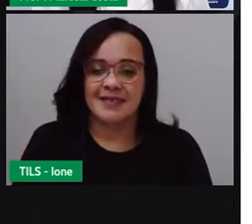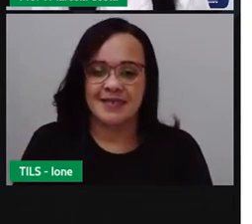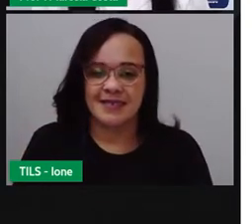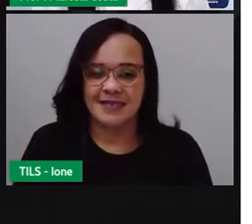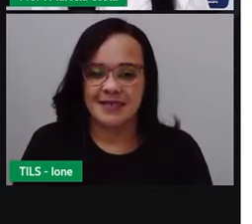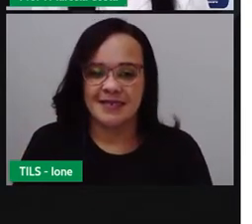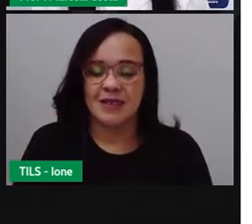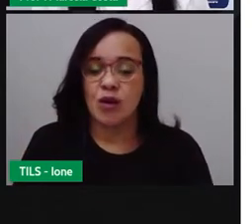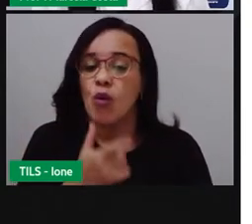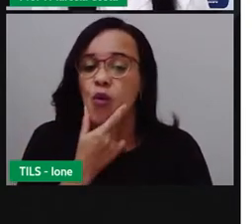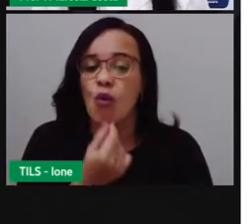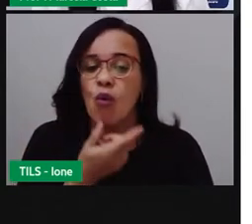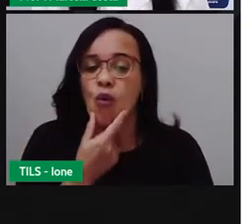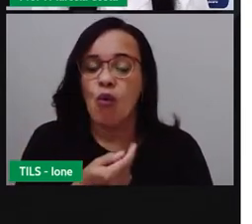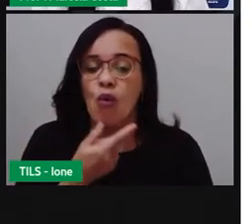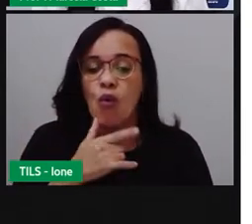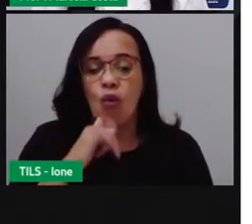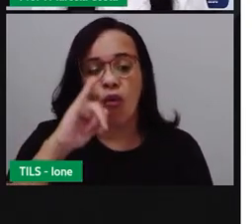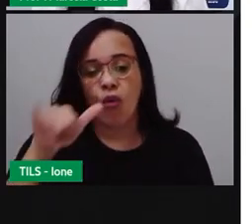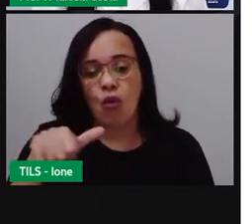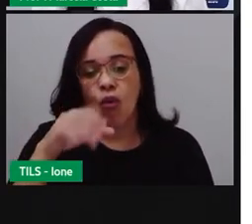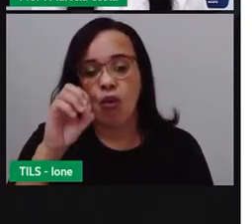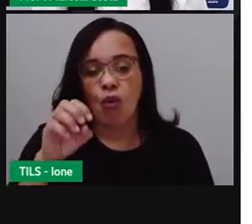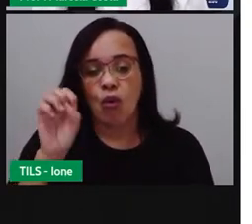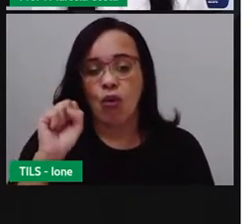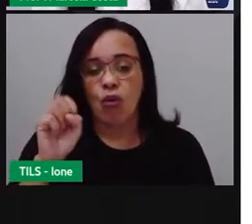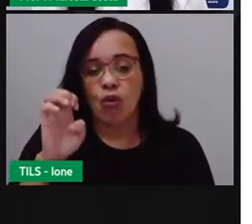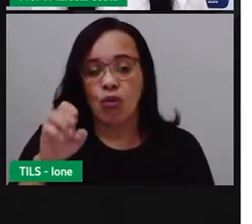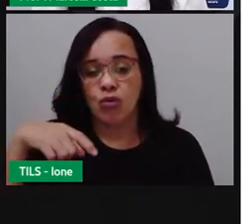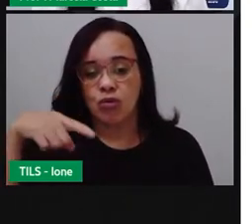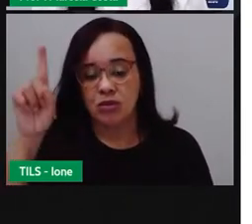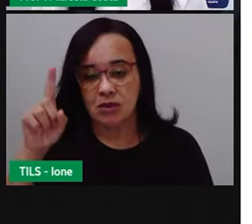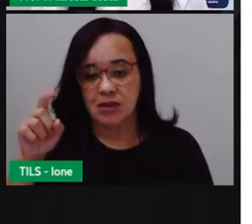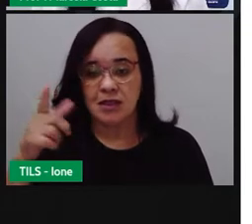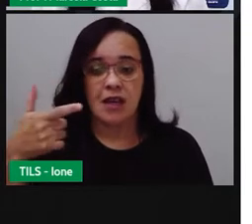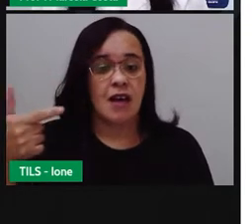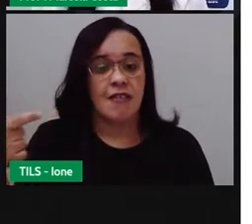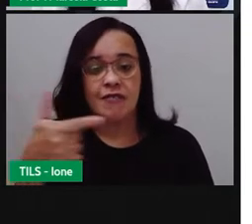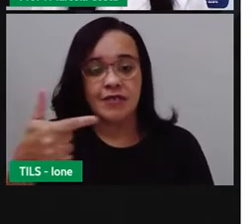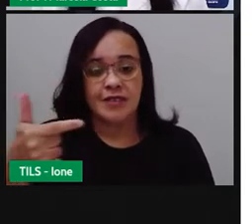O Senhor Jesus tinha 22 melancias.